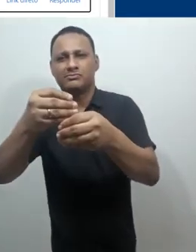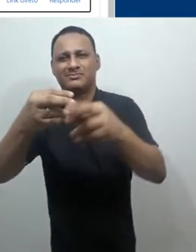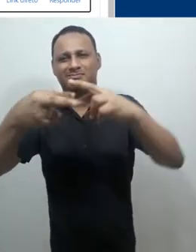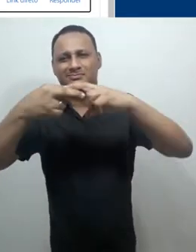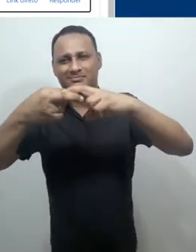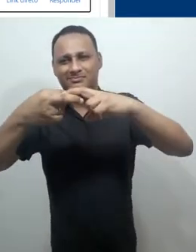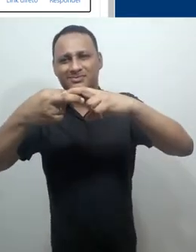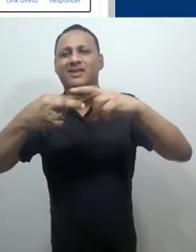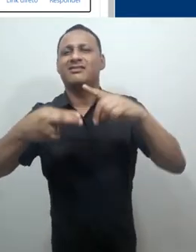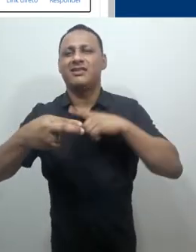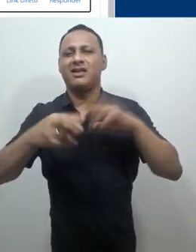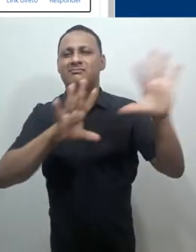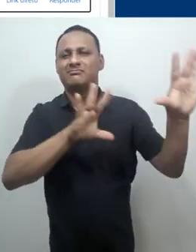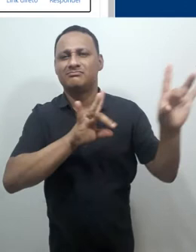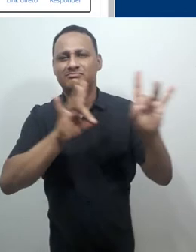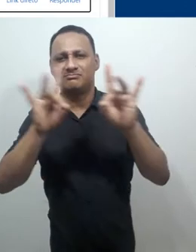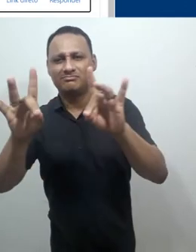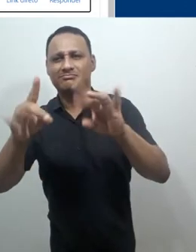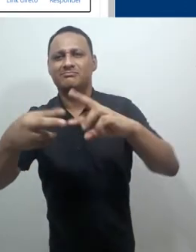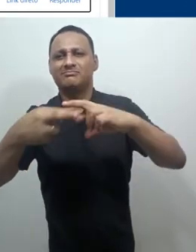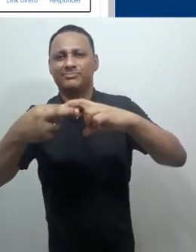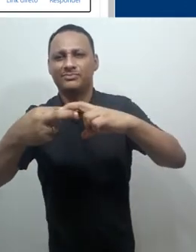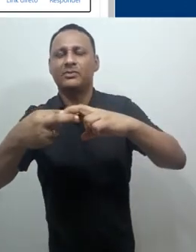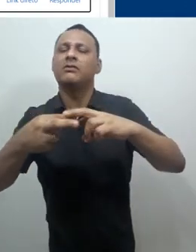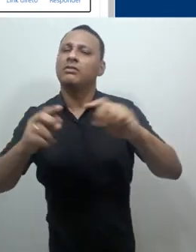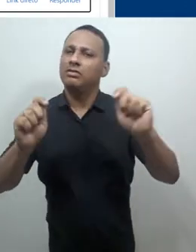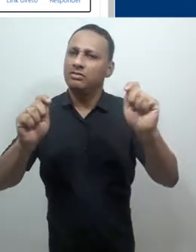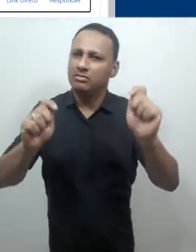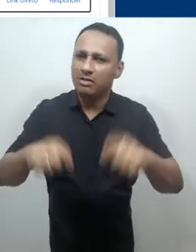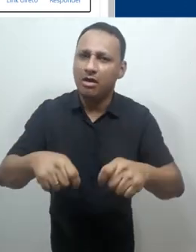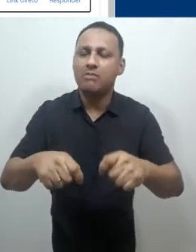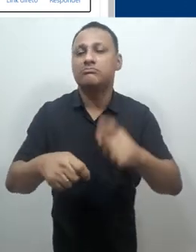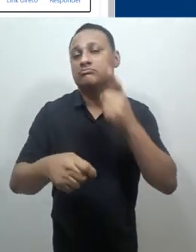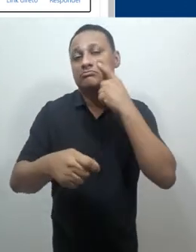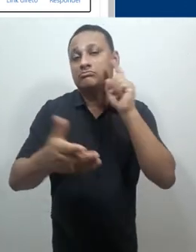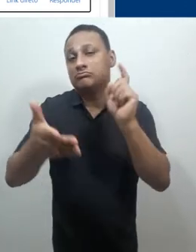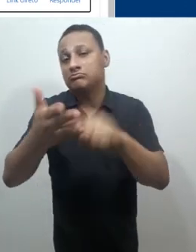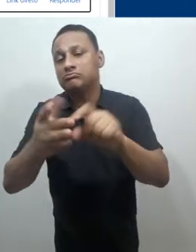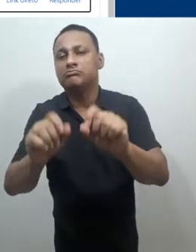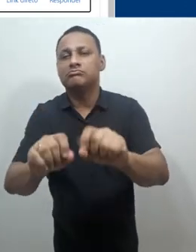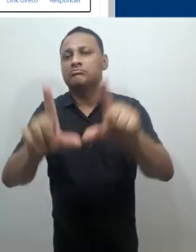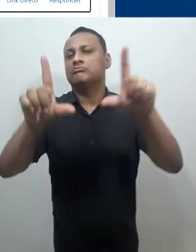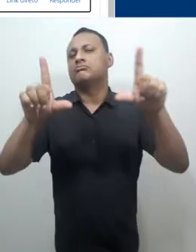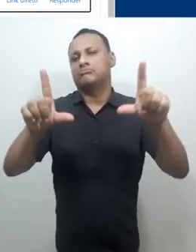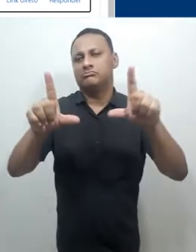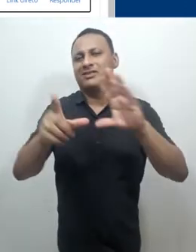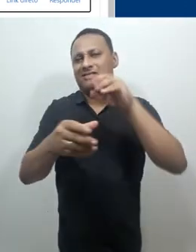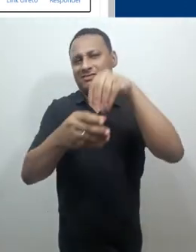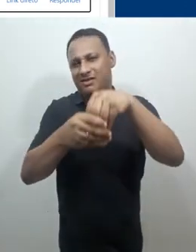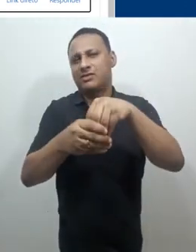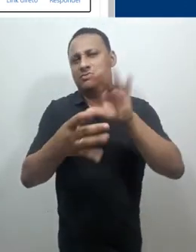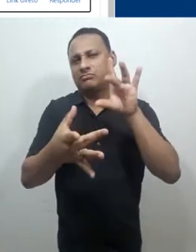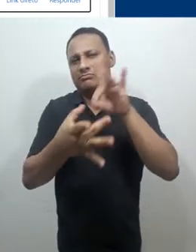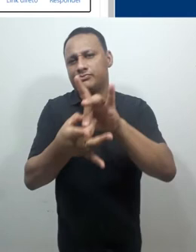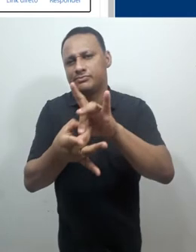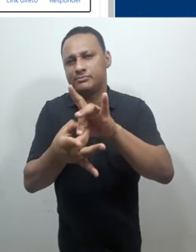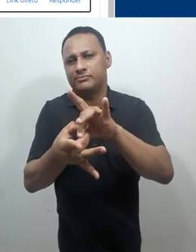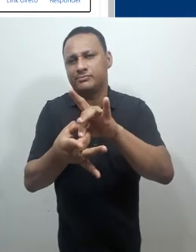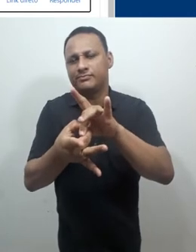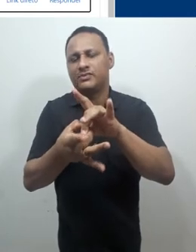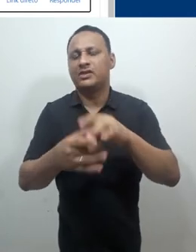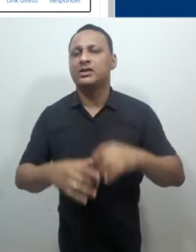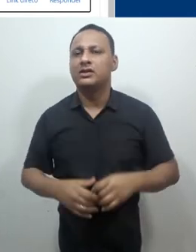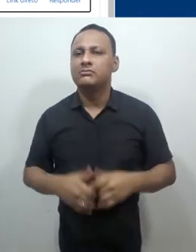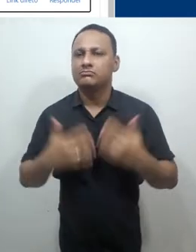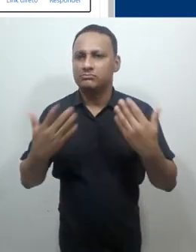texto de apoio anexado ao tópico de discussão. Eu posso baixar esse texto e lê-lo, por exemplo, para me envasar